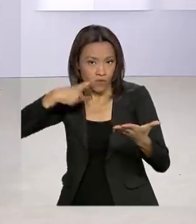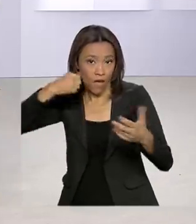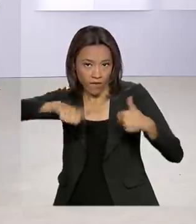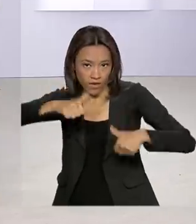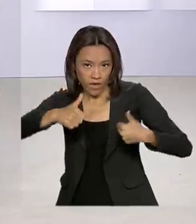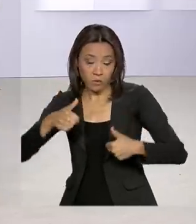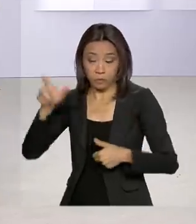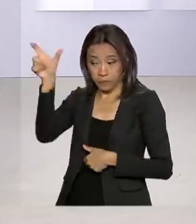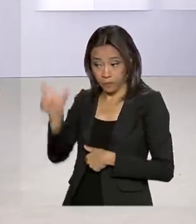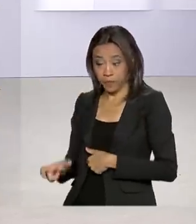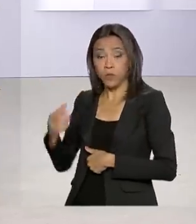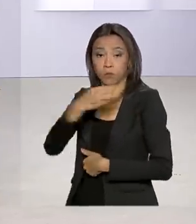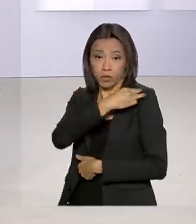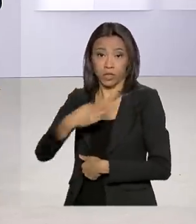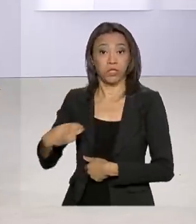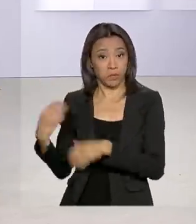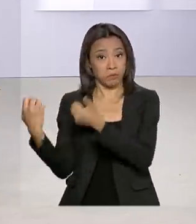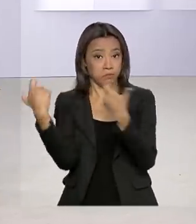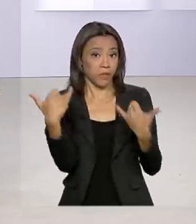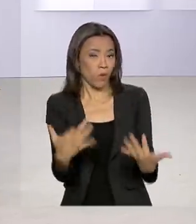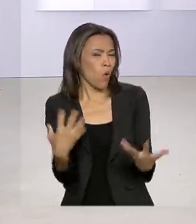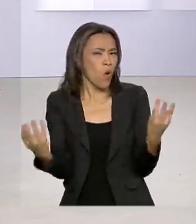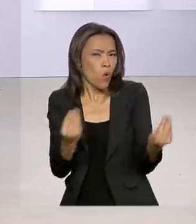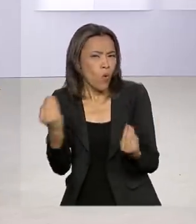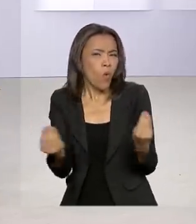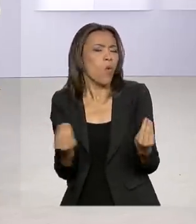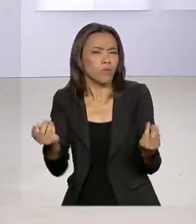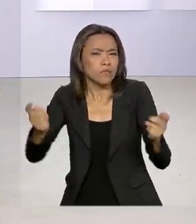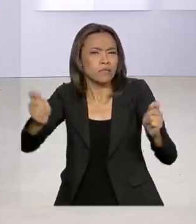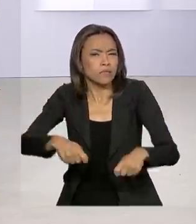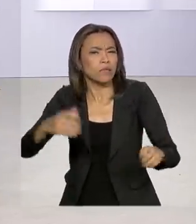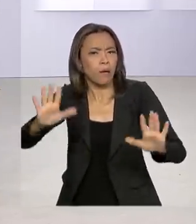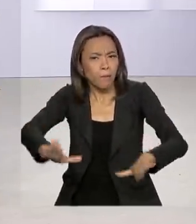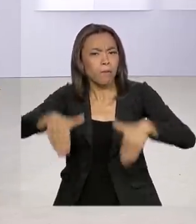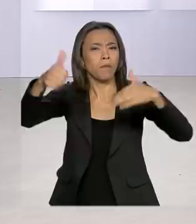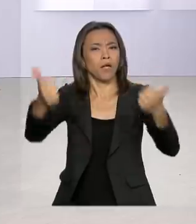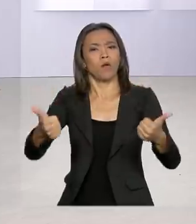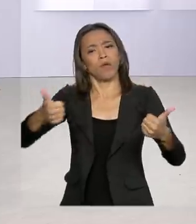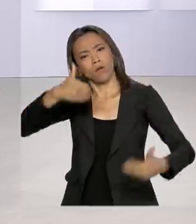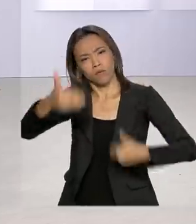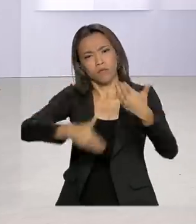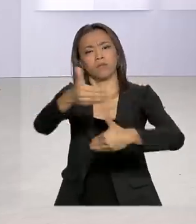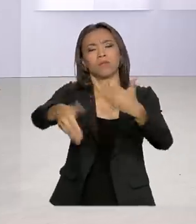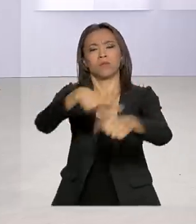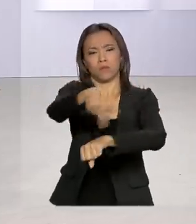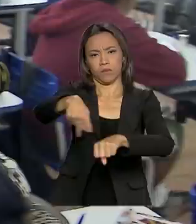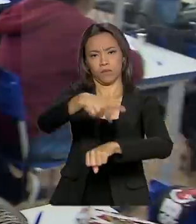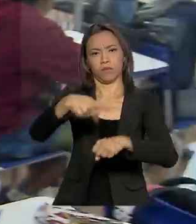Educação comentou os dados e falou sobre como é possível melhorar o desempenho do Brasil no ranking.